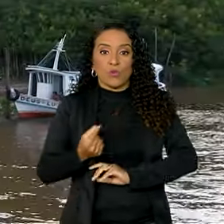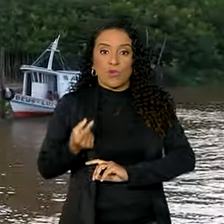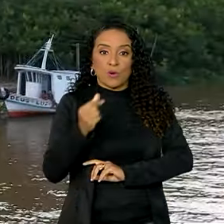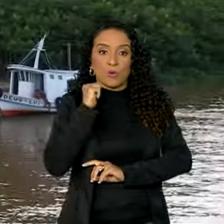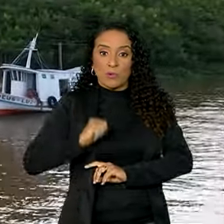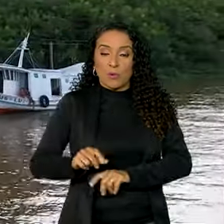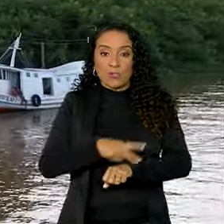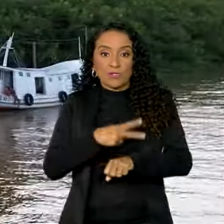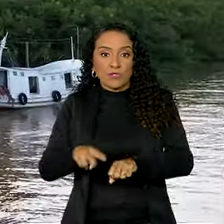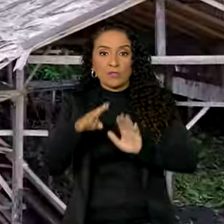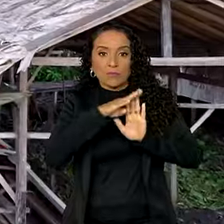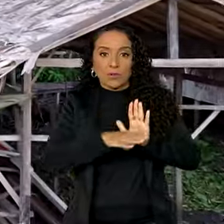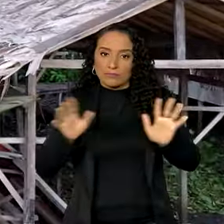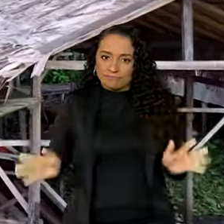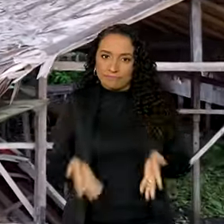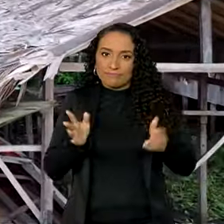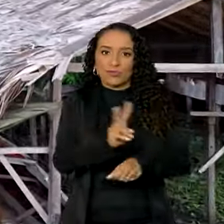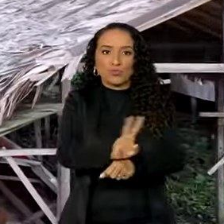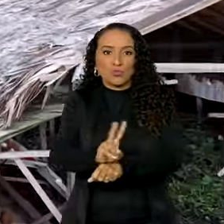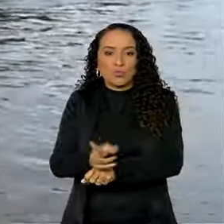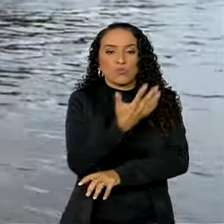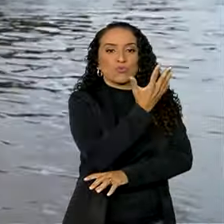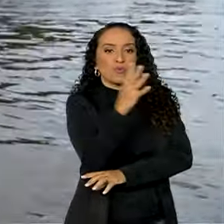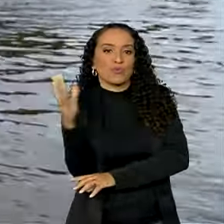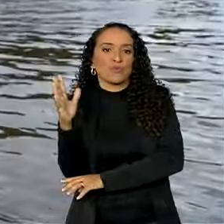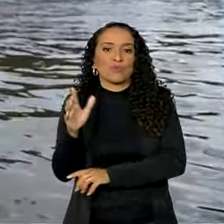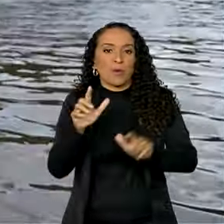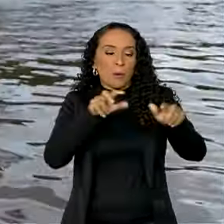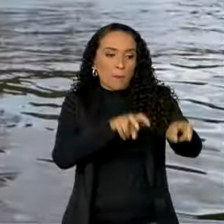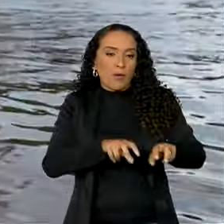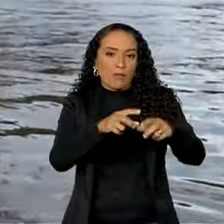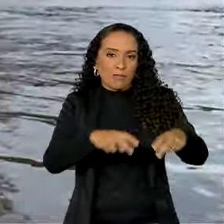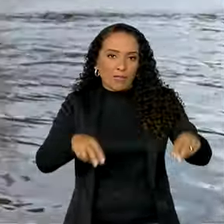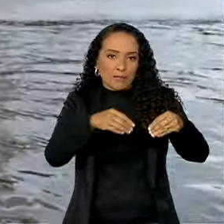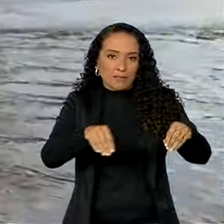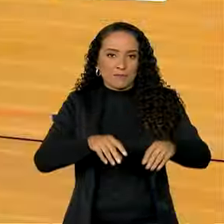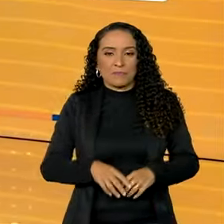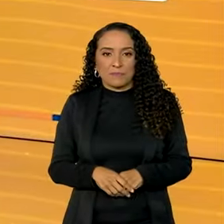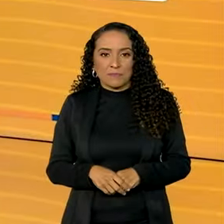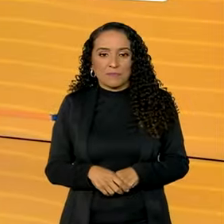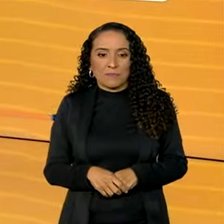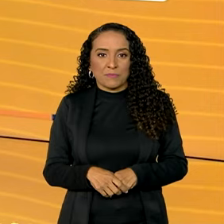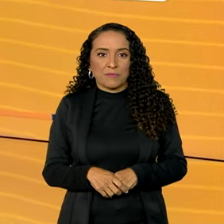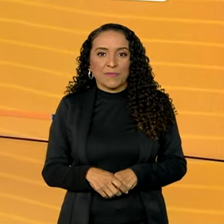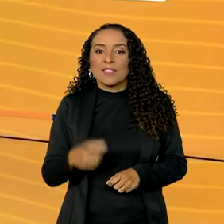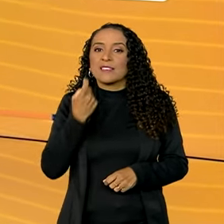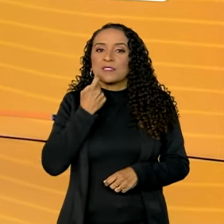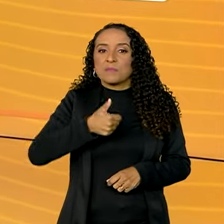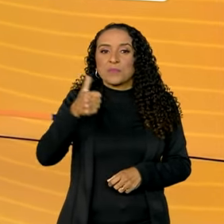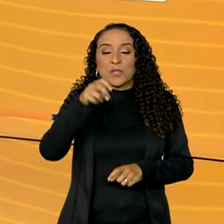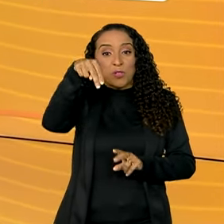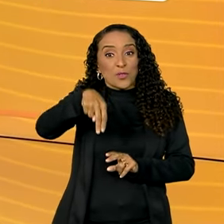Bolsa Verde, programa que incentiva a preservação ambiental em pequenas propriedades rurais. Sexta-feira,